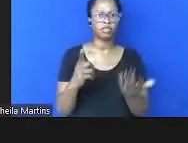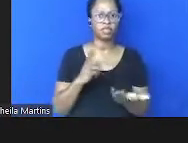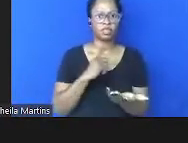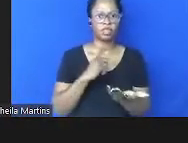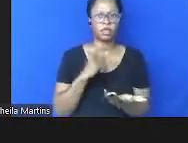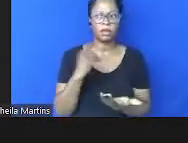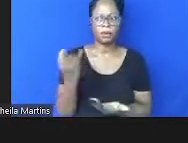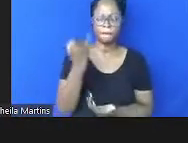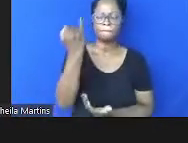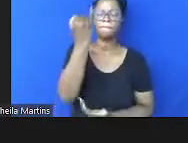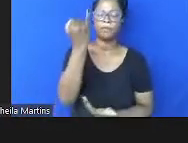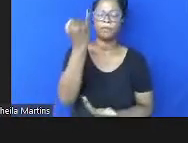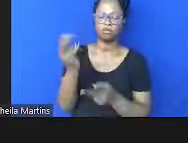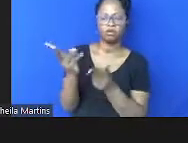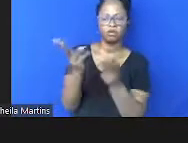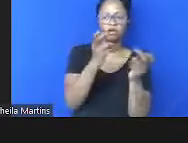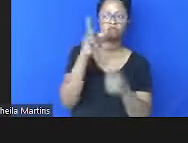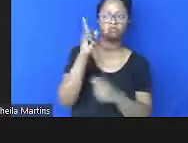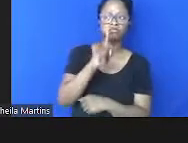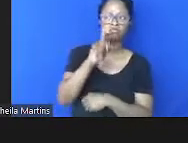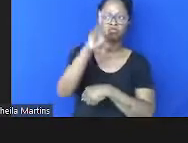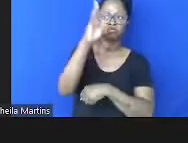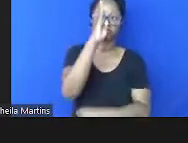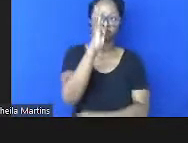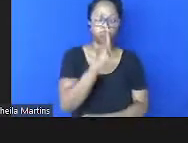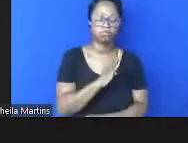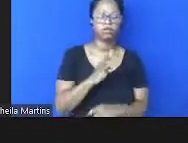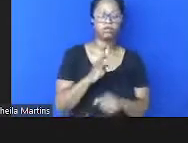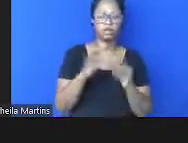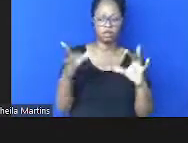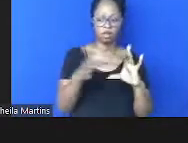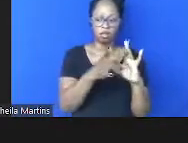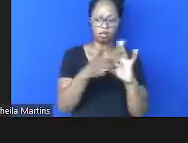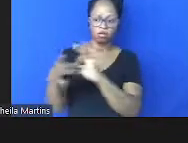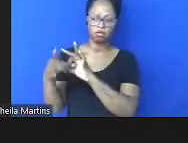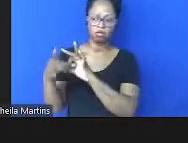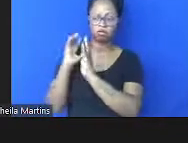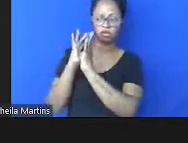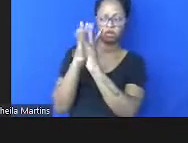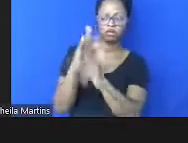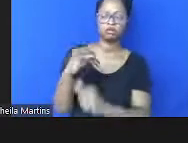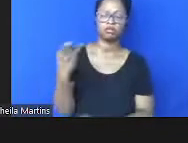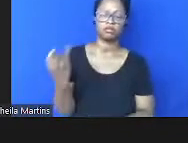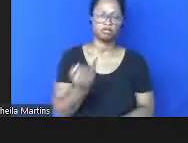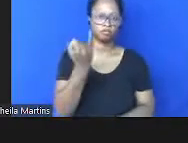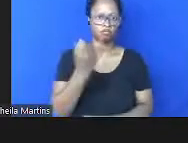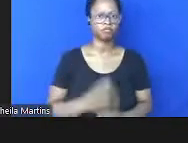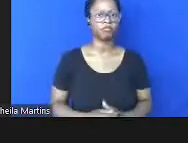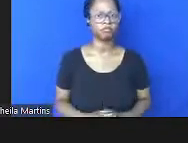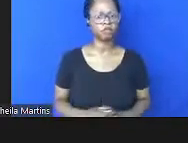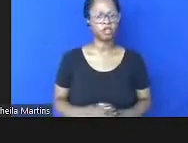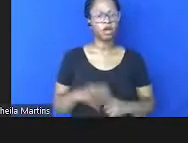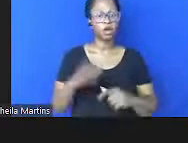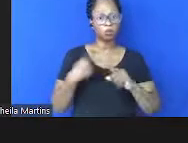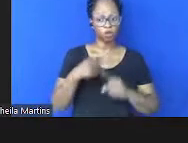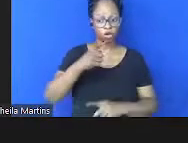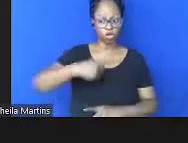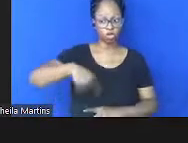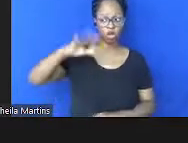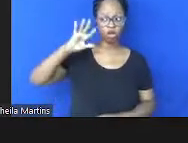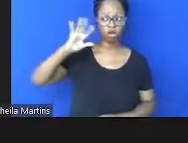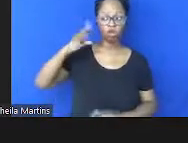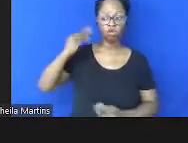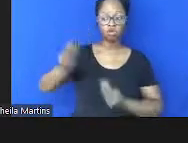importantes nos Estados Unidos no Brasil os contextos históricos são importantes porque a gente tem que pensar como a gente vai